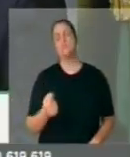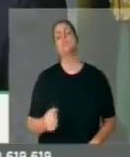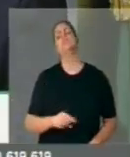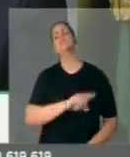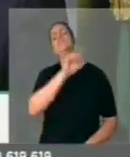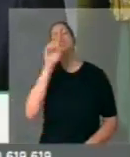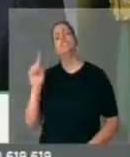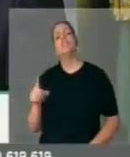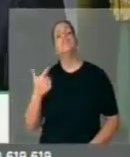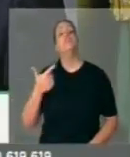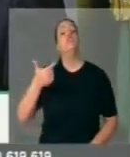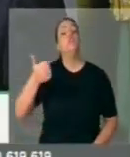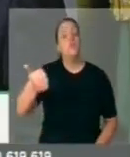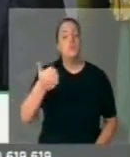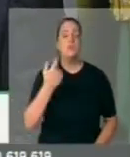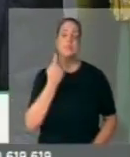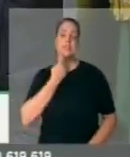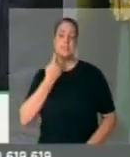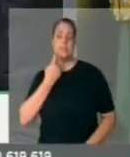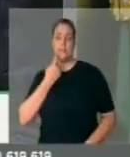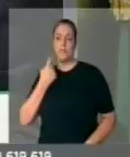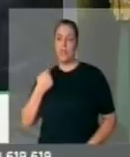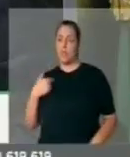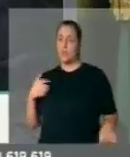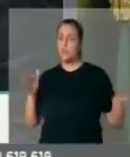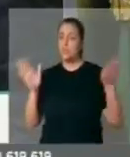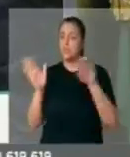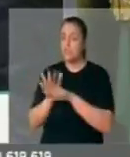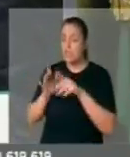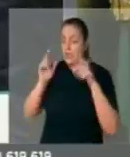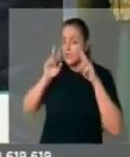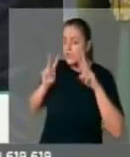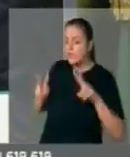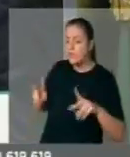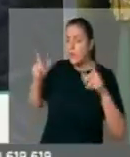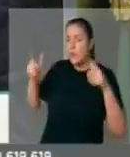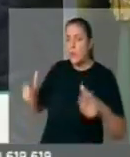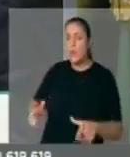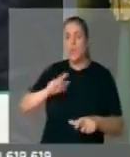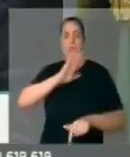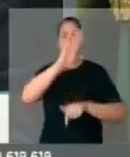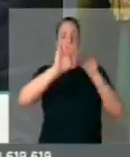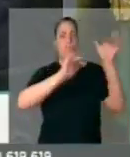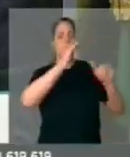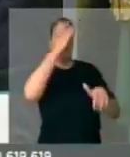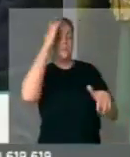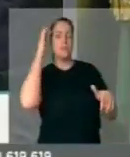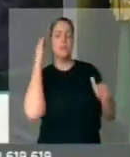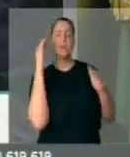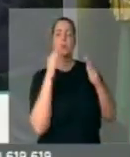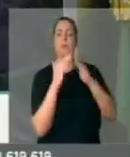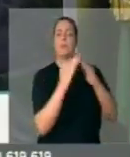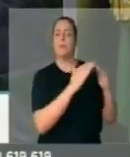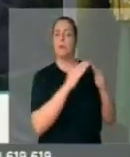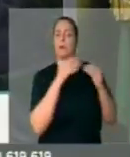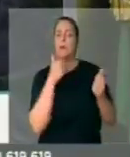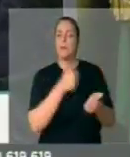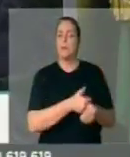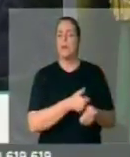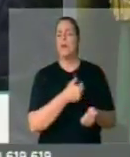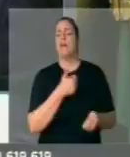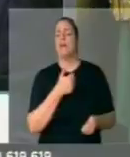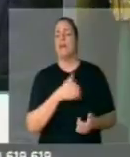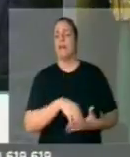numa sexta-feira, cheguei, fui no local, me reuni com os moradores em Vila Cristina,